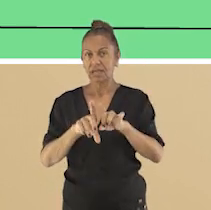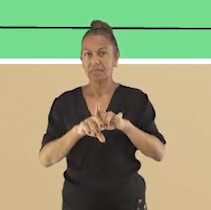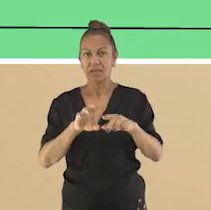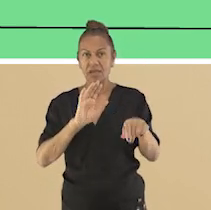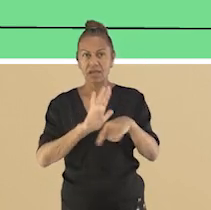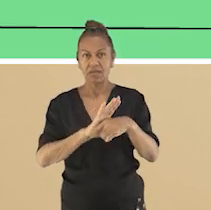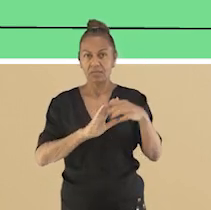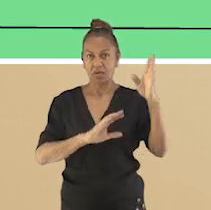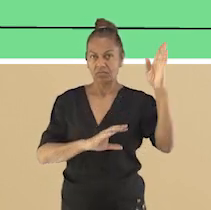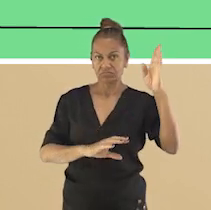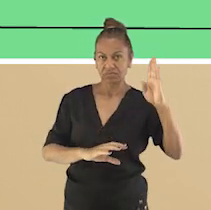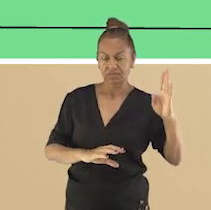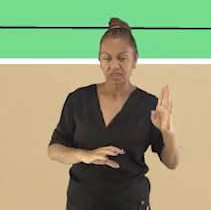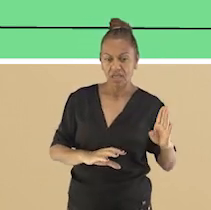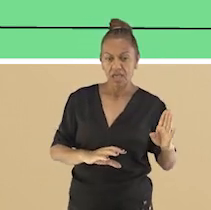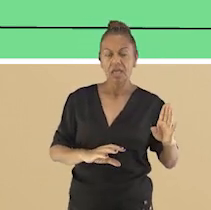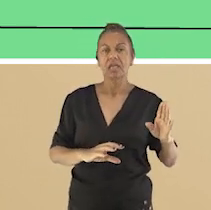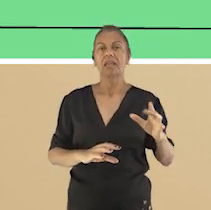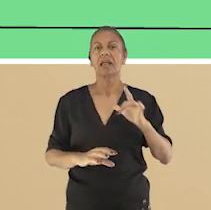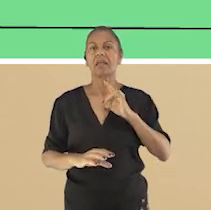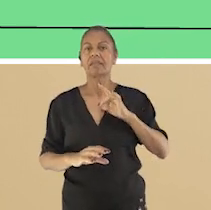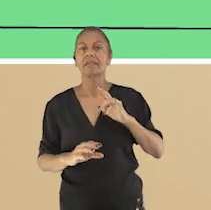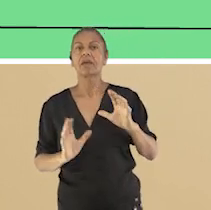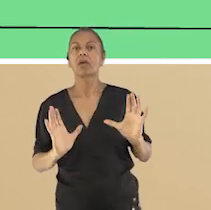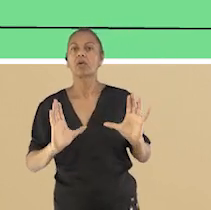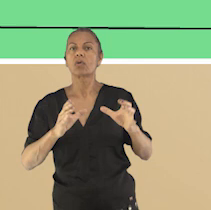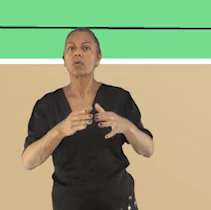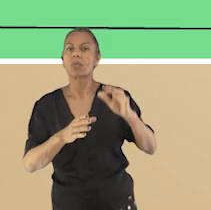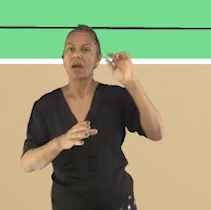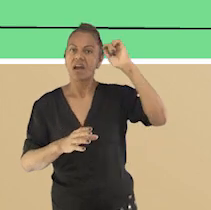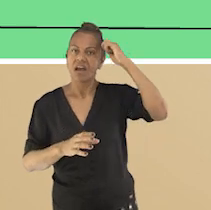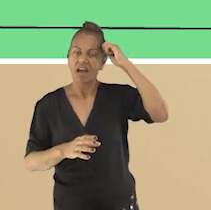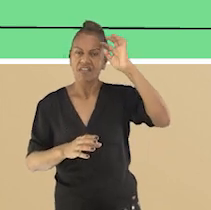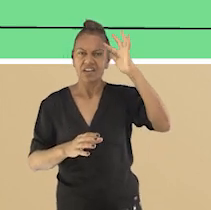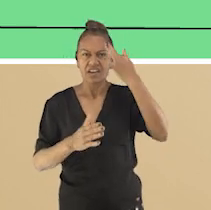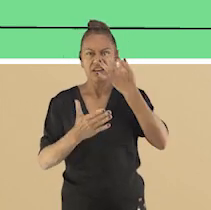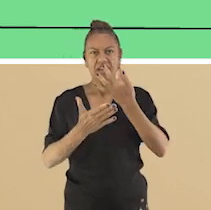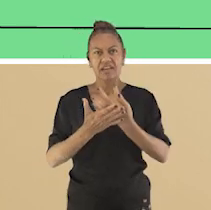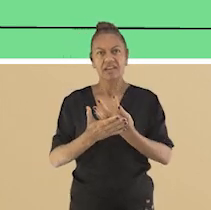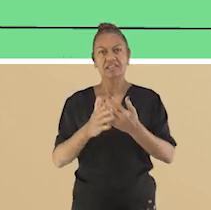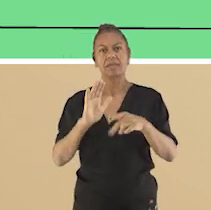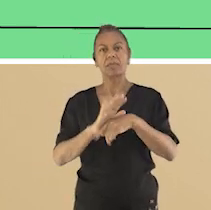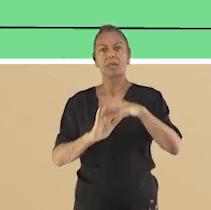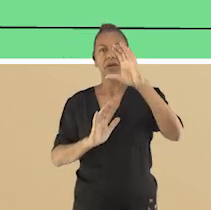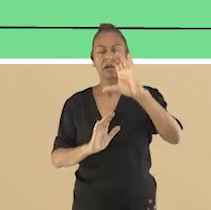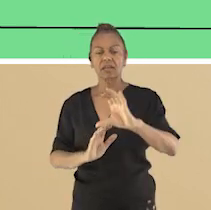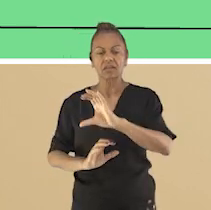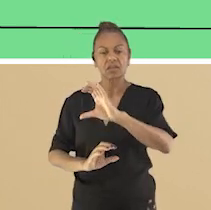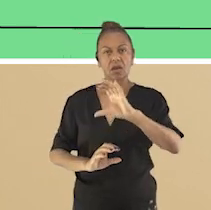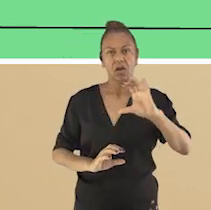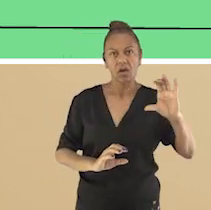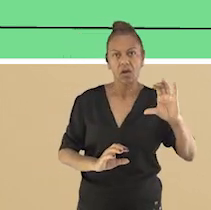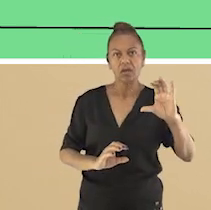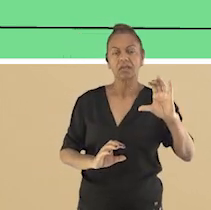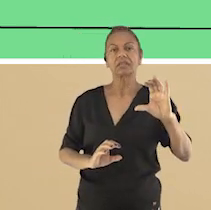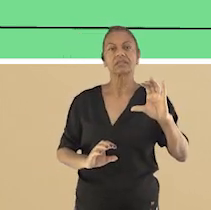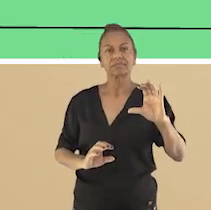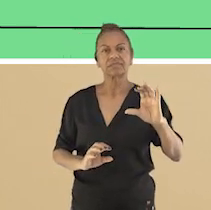brasileira, organizada a partir dos cultos afros, crenças católicas, filosofia espírita,